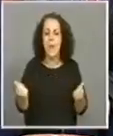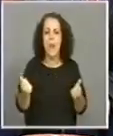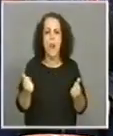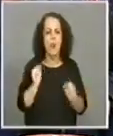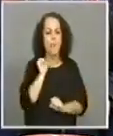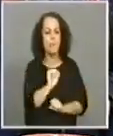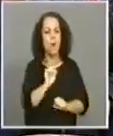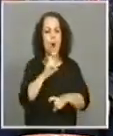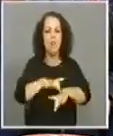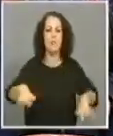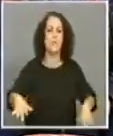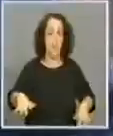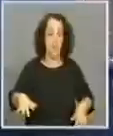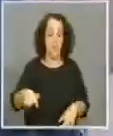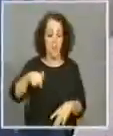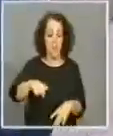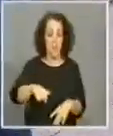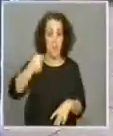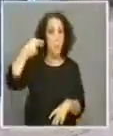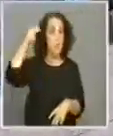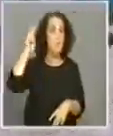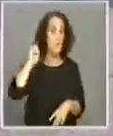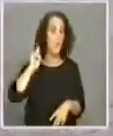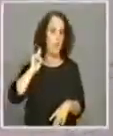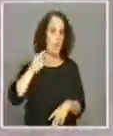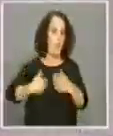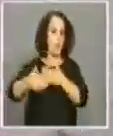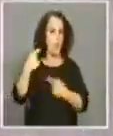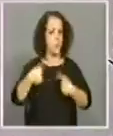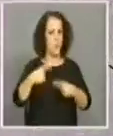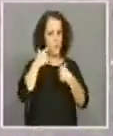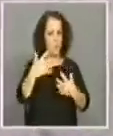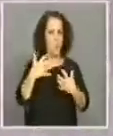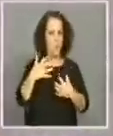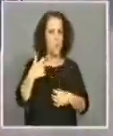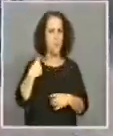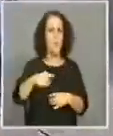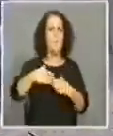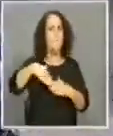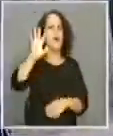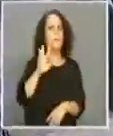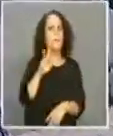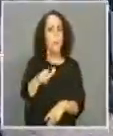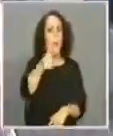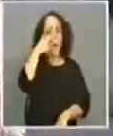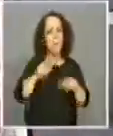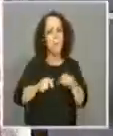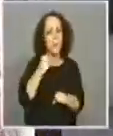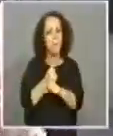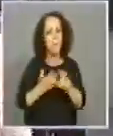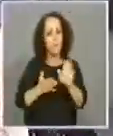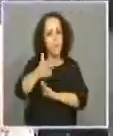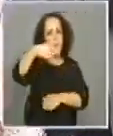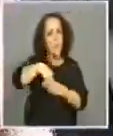fileira industrial que aqui em Penafiel tem uma presença já muito significativa, emprega mais de mil pessoas e